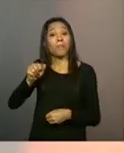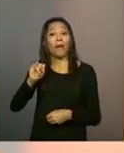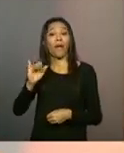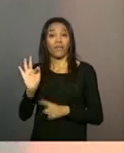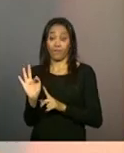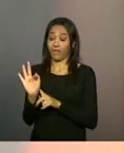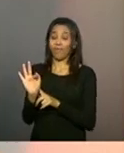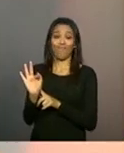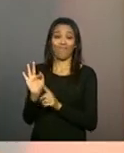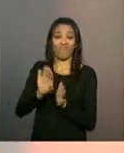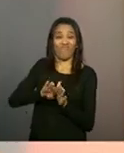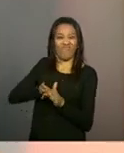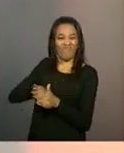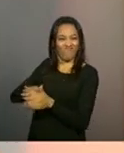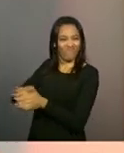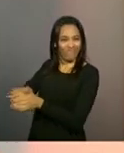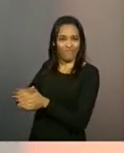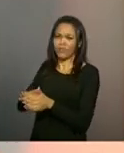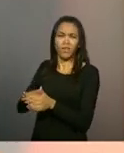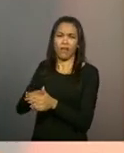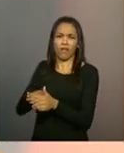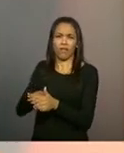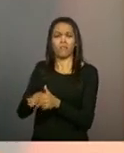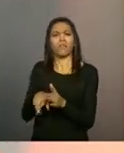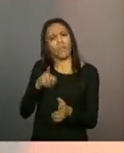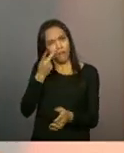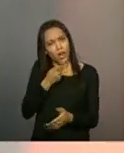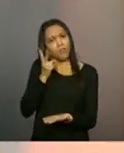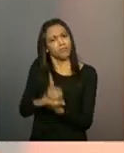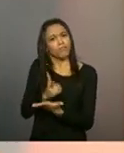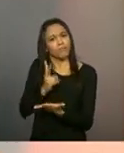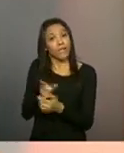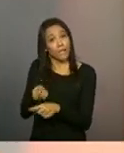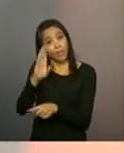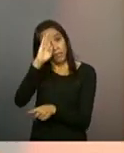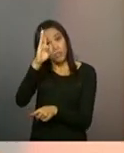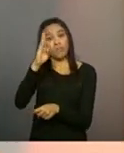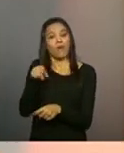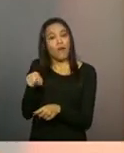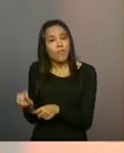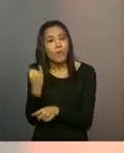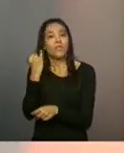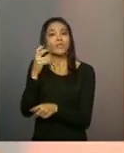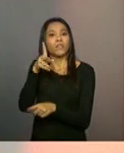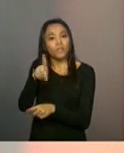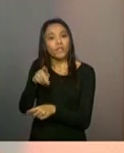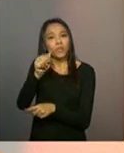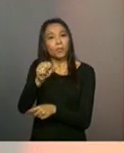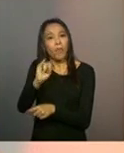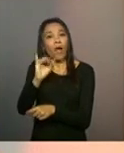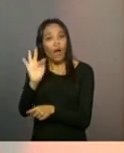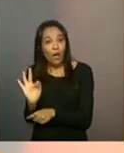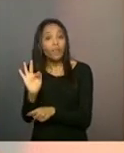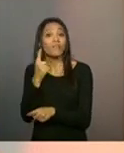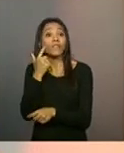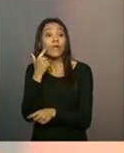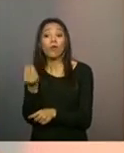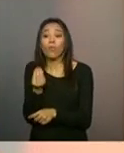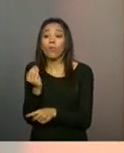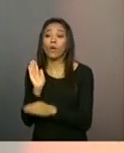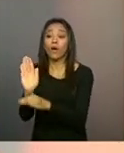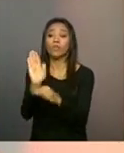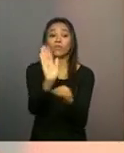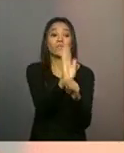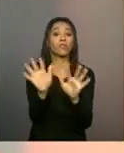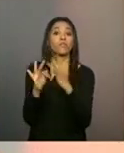num segundo plano, porque a gente falou o tempo inteiro aqui que ele é o carro-chefe, é a partir dele que se trabalha a matricialidade sócio-familiar, a gente não